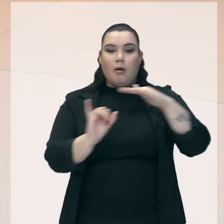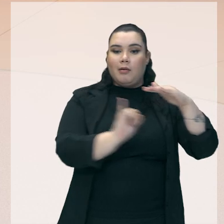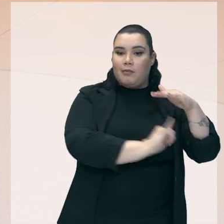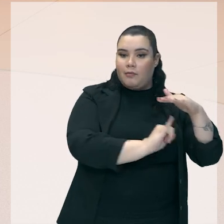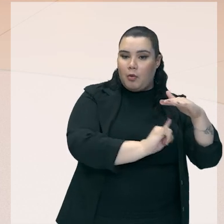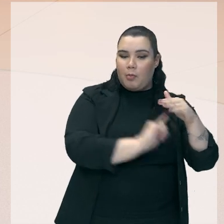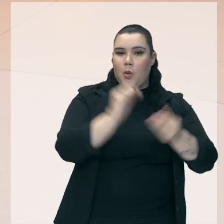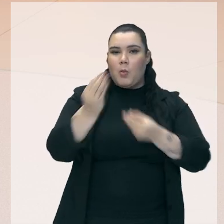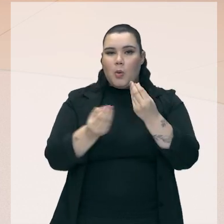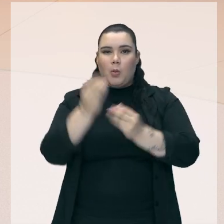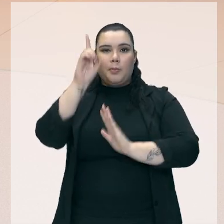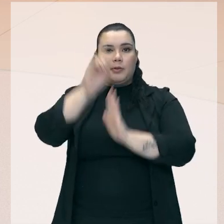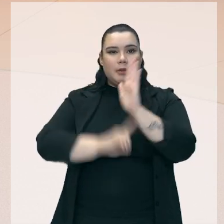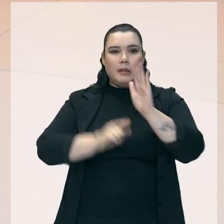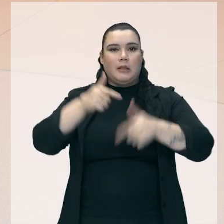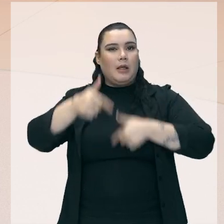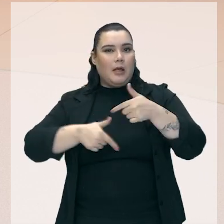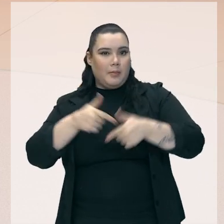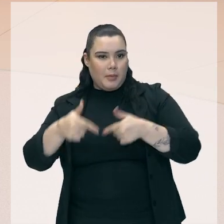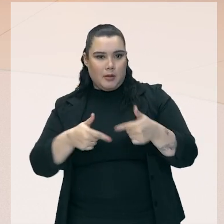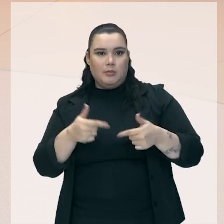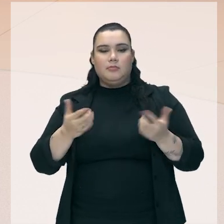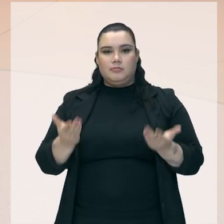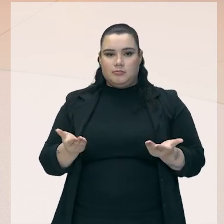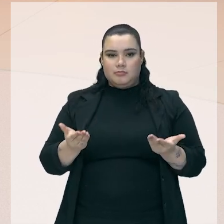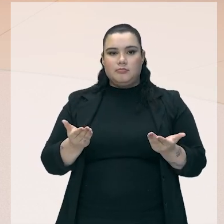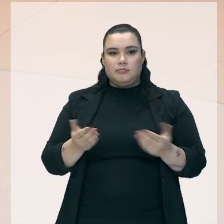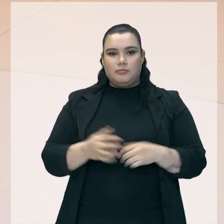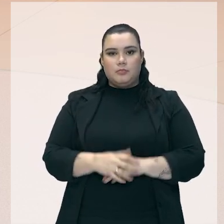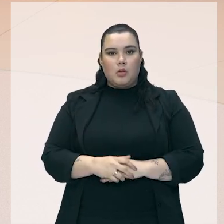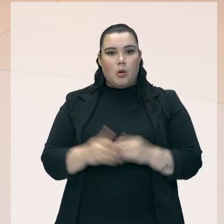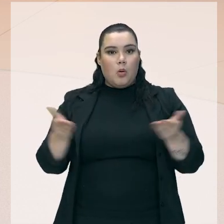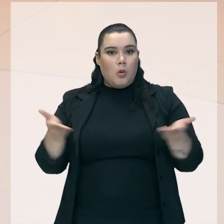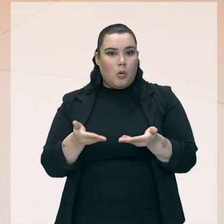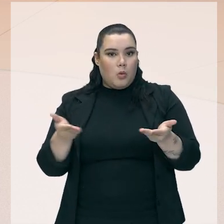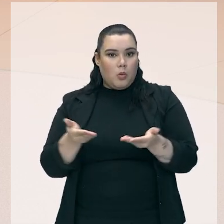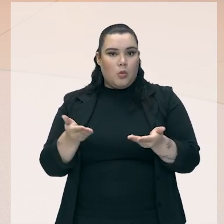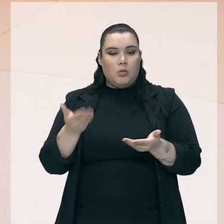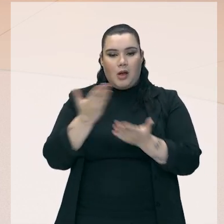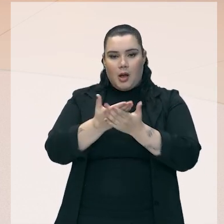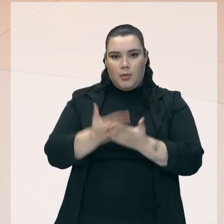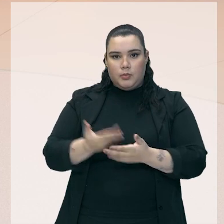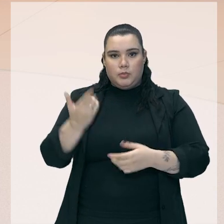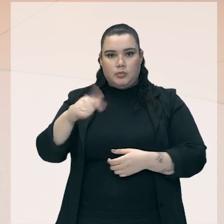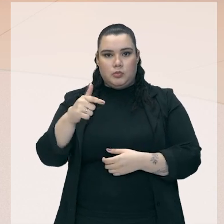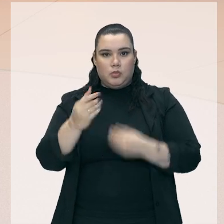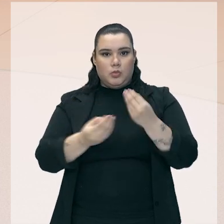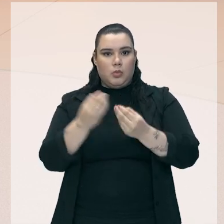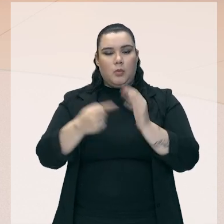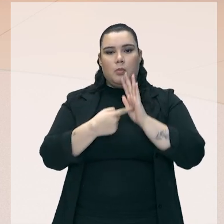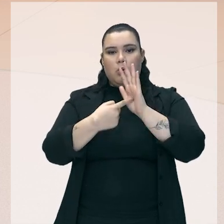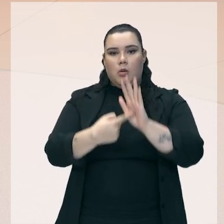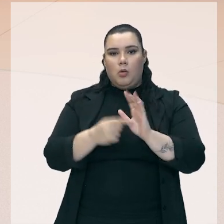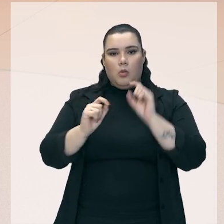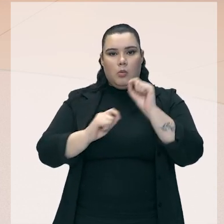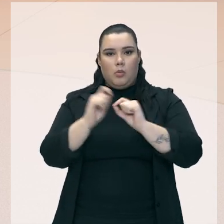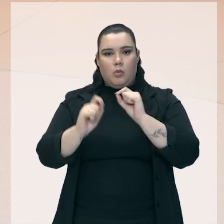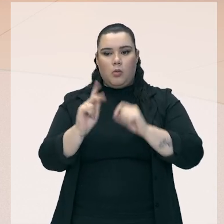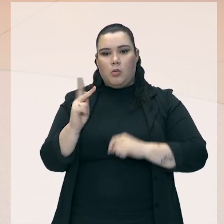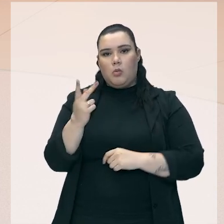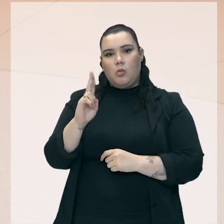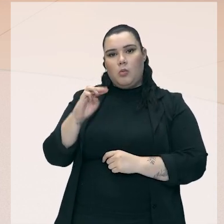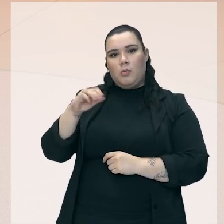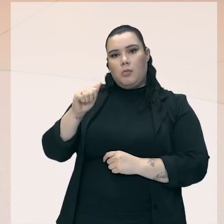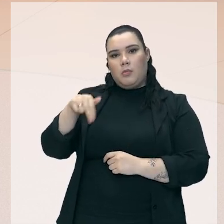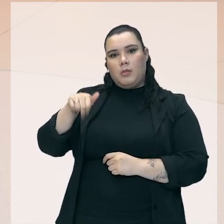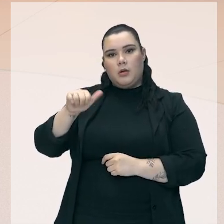dos direitos trabalhistas, né, nós não tivemos hoje, nós não teremos nessa aula aqui, o nosso humano adverso, que é a participação lá